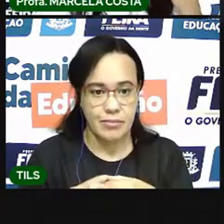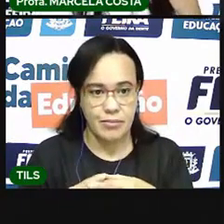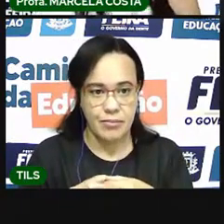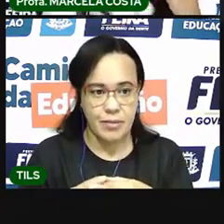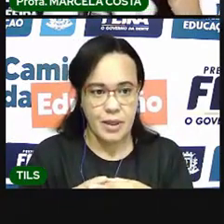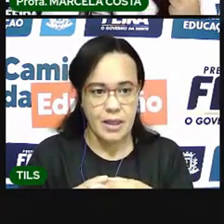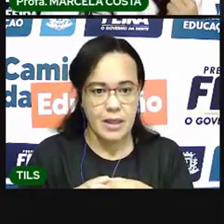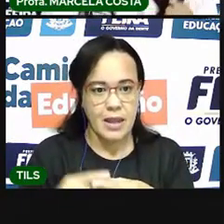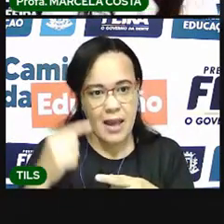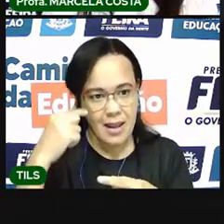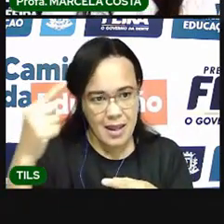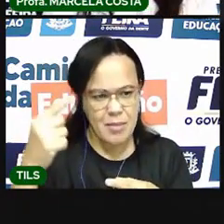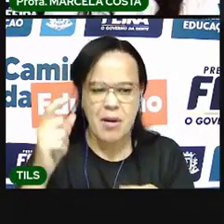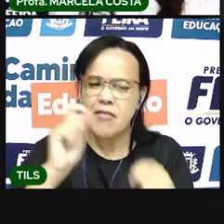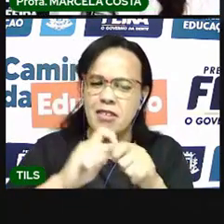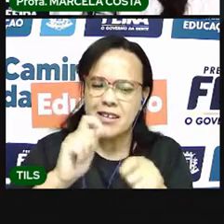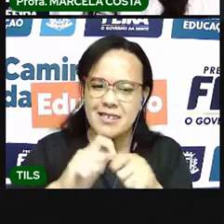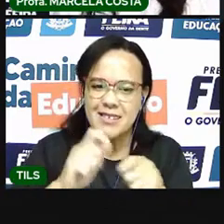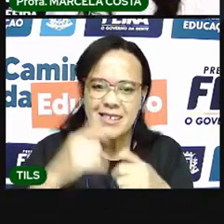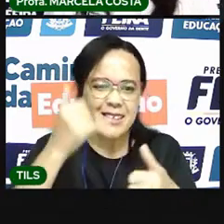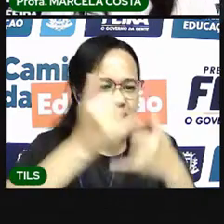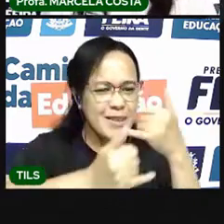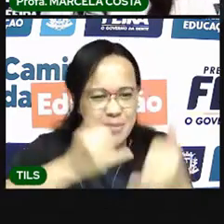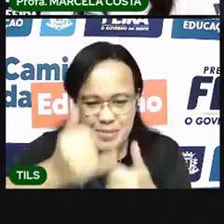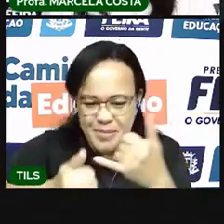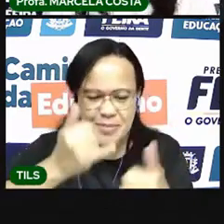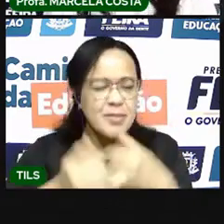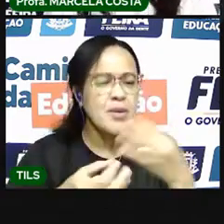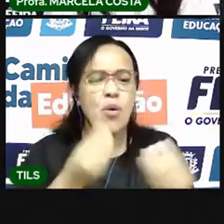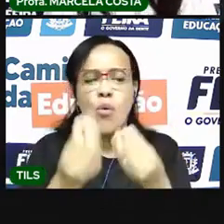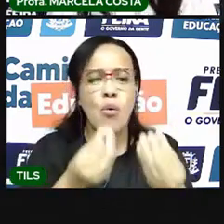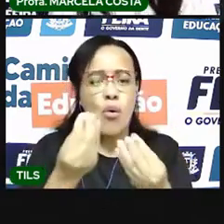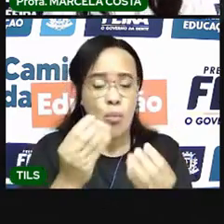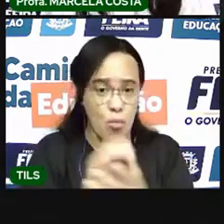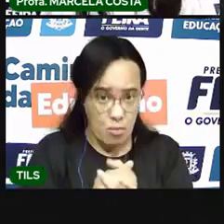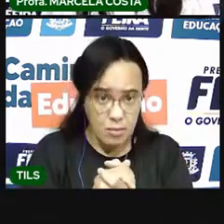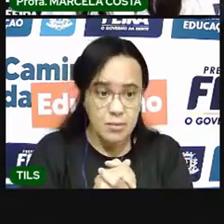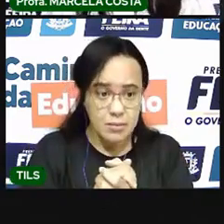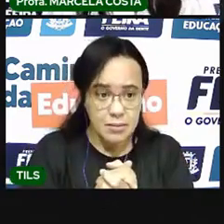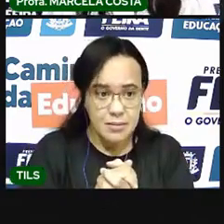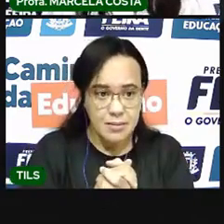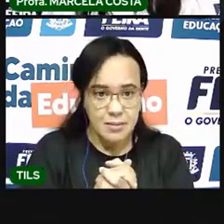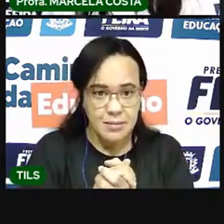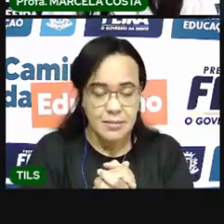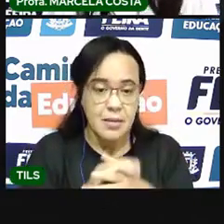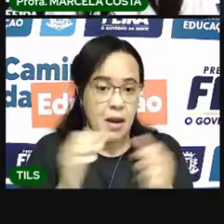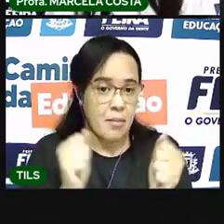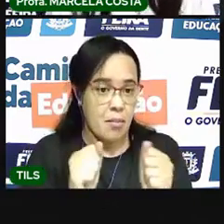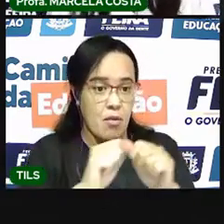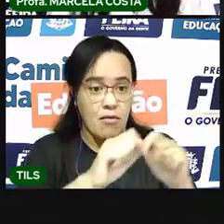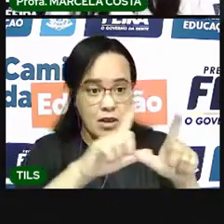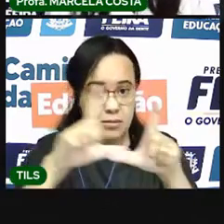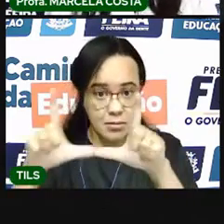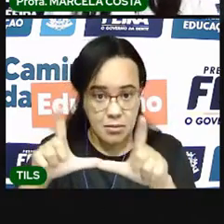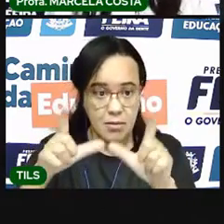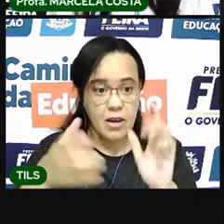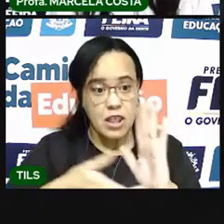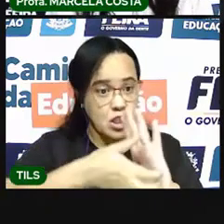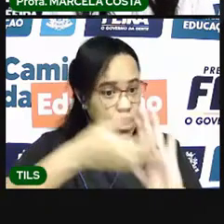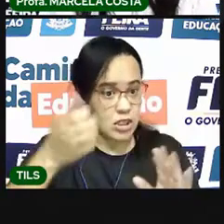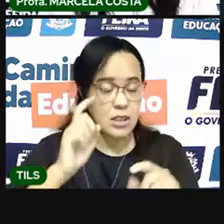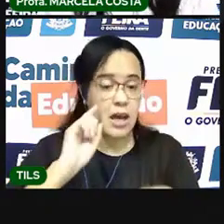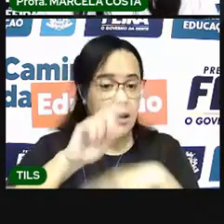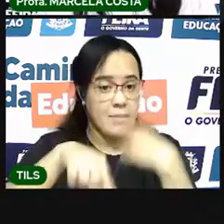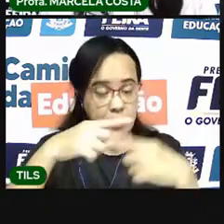como a gente vai fazer uma peteca. Eu vou tirar a apresentação e vou mostrar